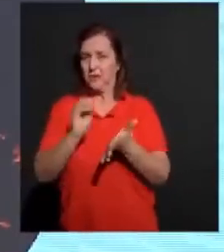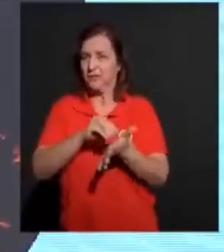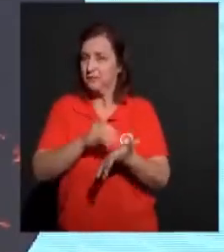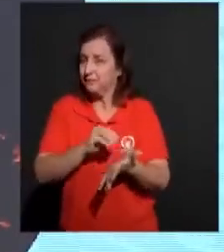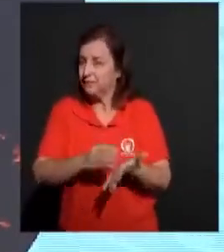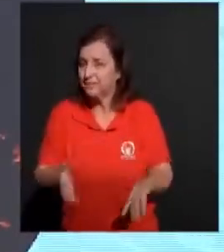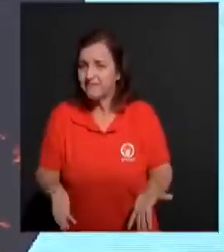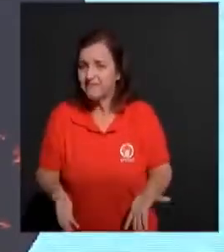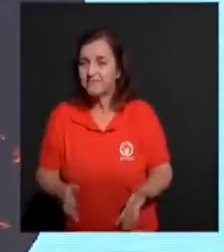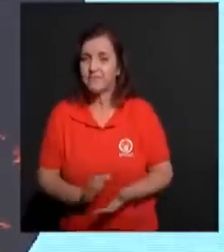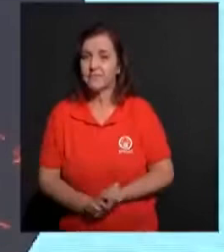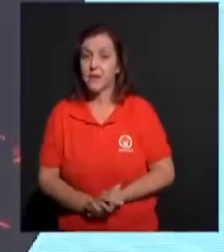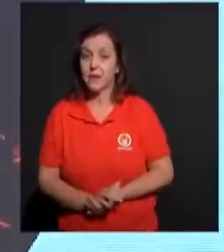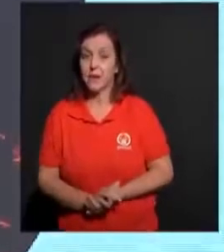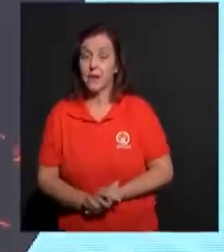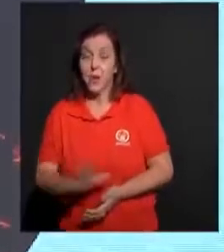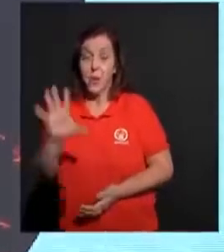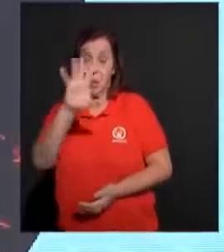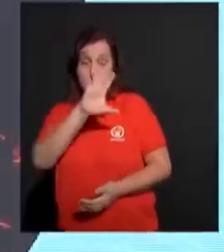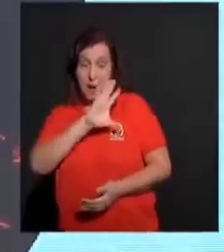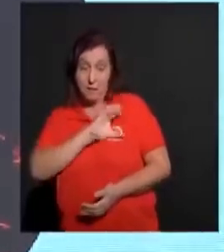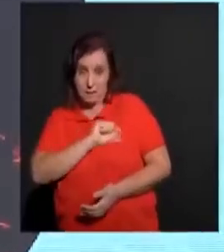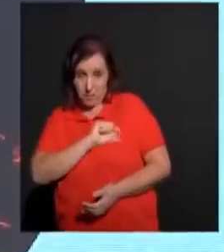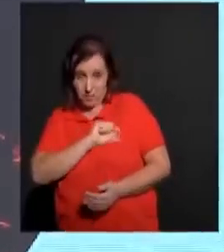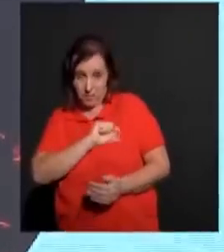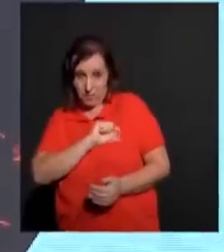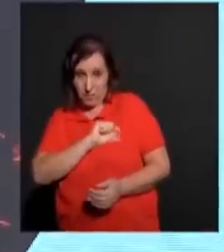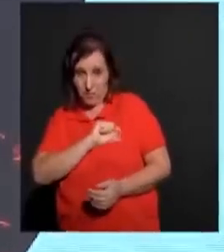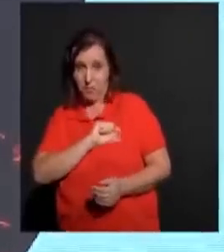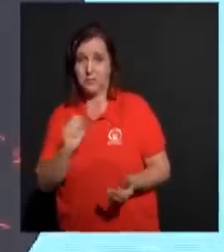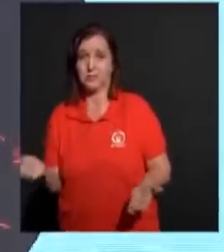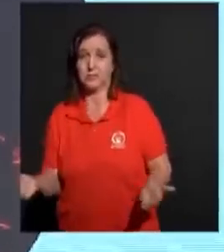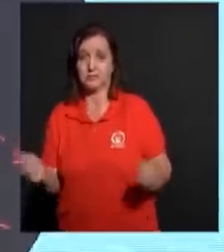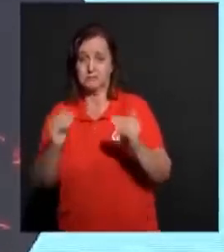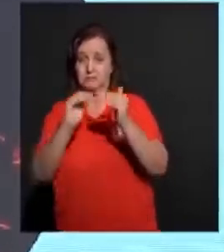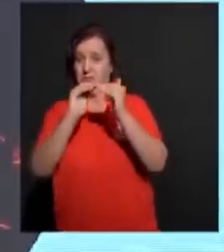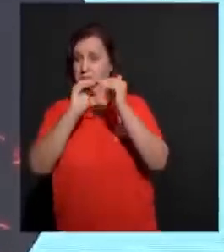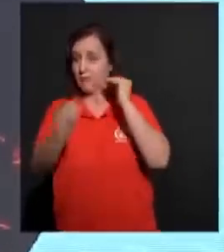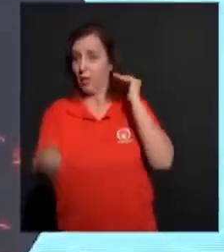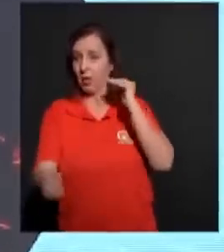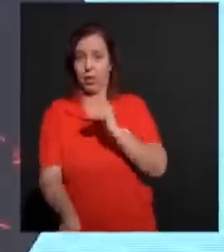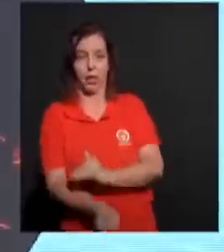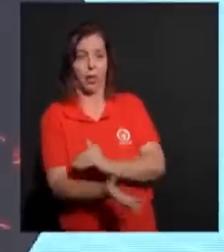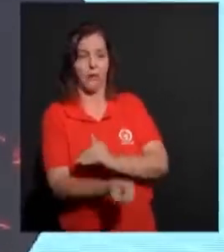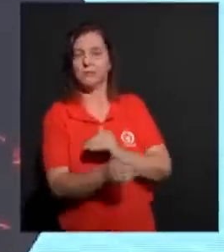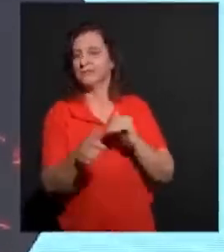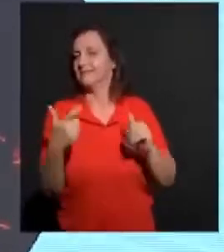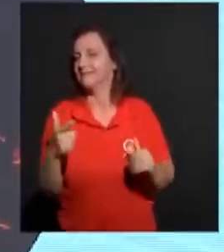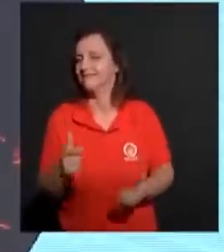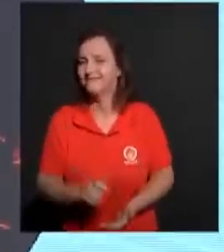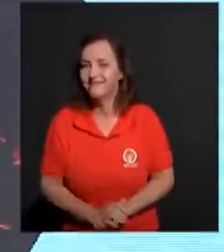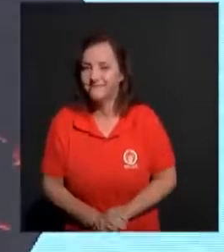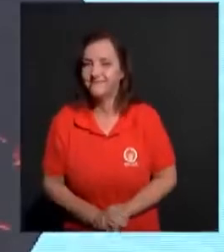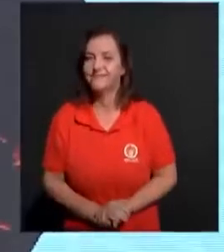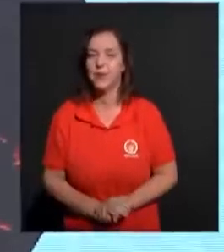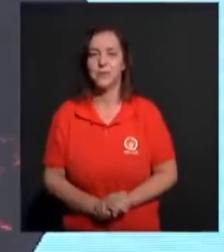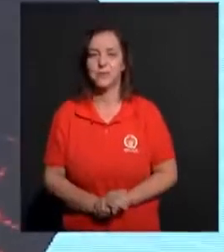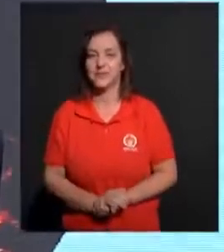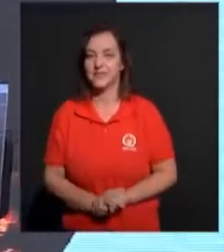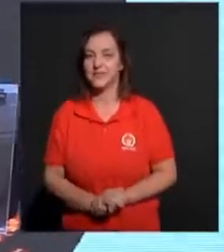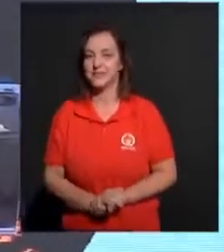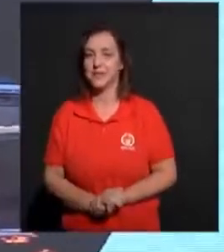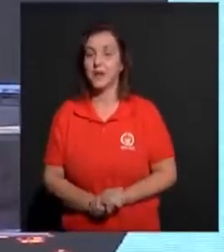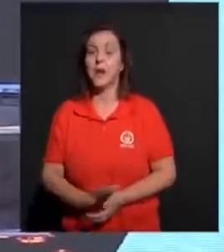poder disseminar um relatório ruim. O amor, ele folga com a